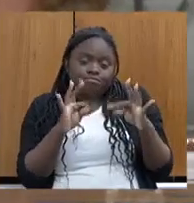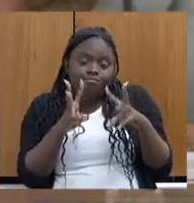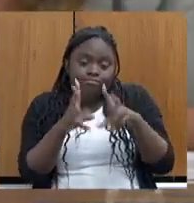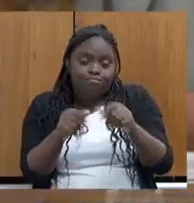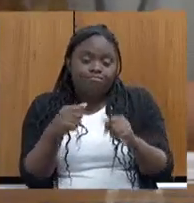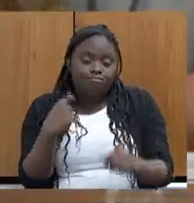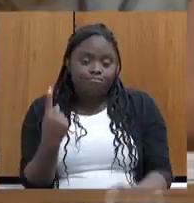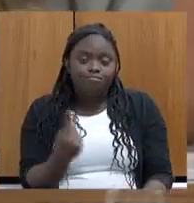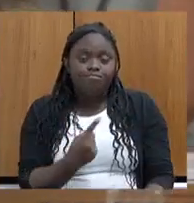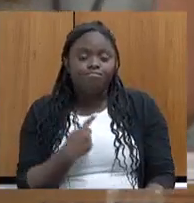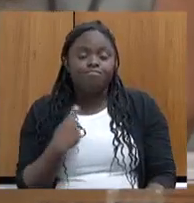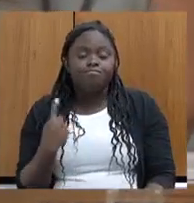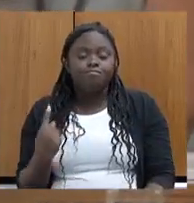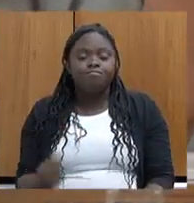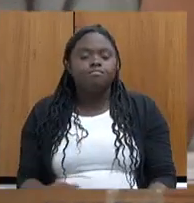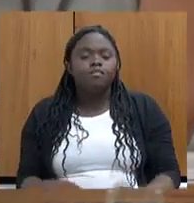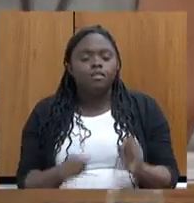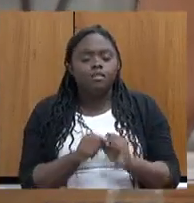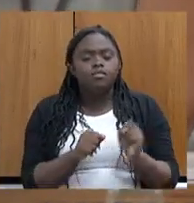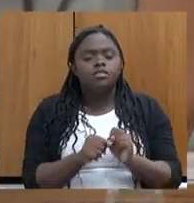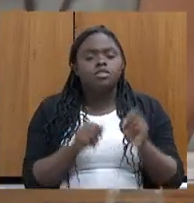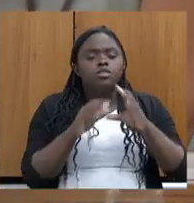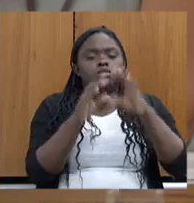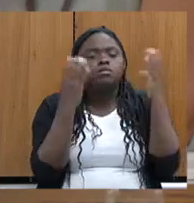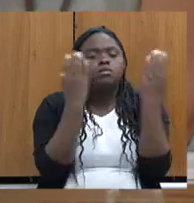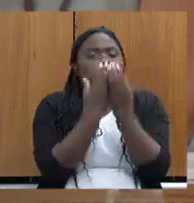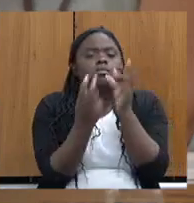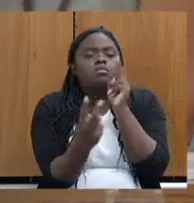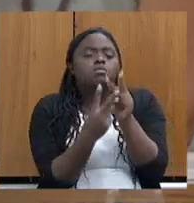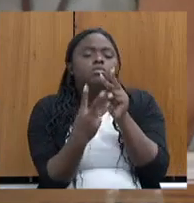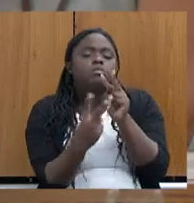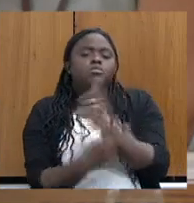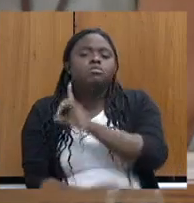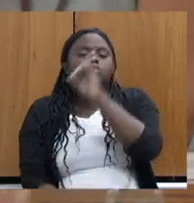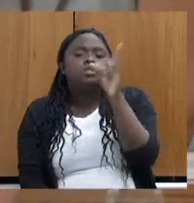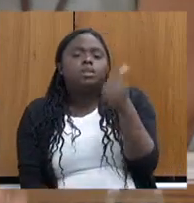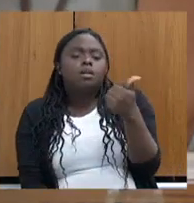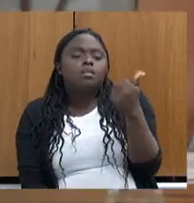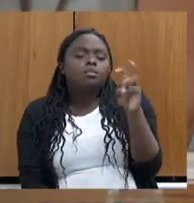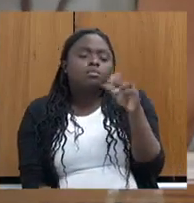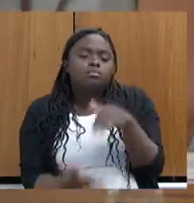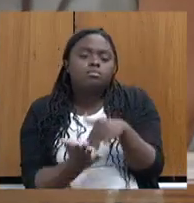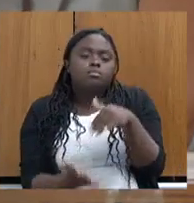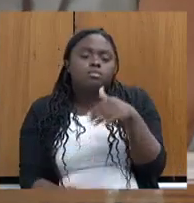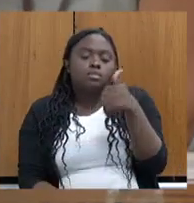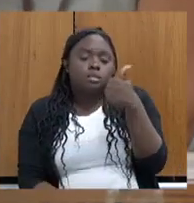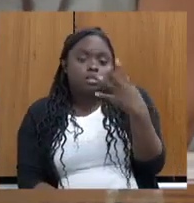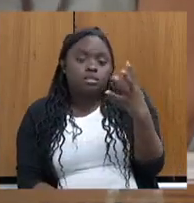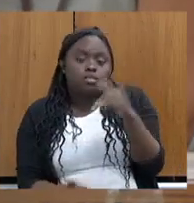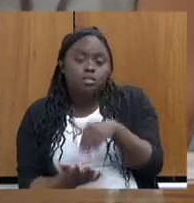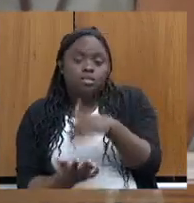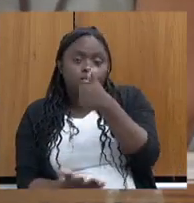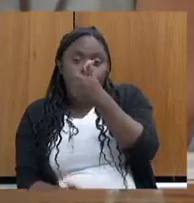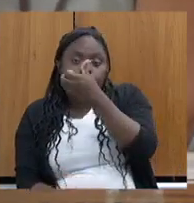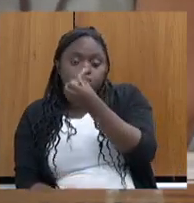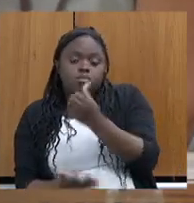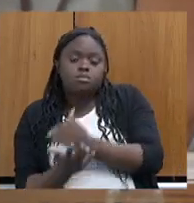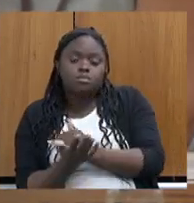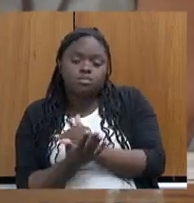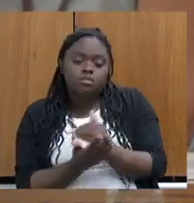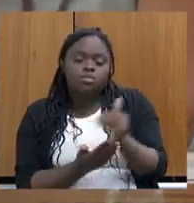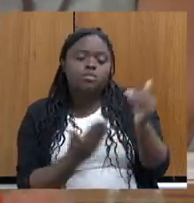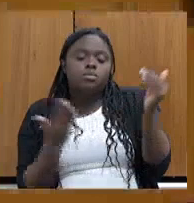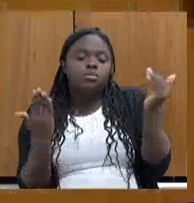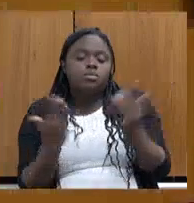Ocorrerá essa conferência de forma virtual nos dias 14, 15 e 16. Começou hoje, cumprindo o calendário nacional.